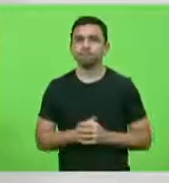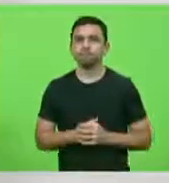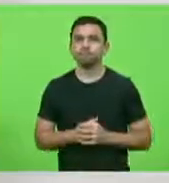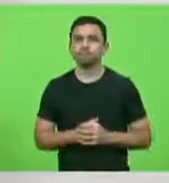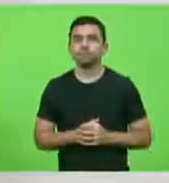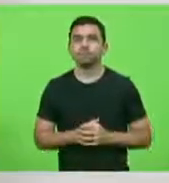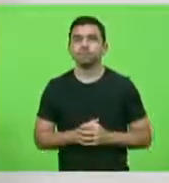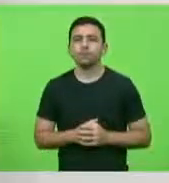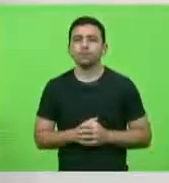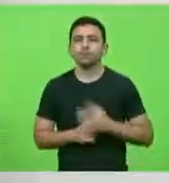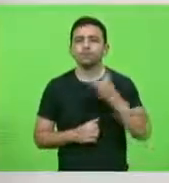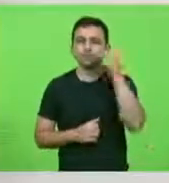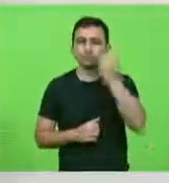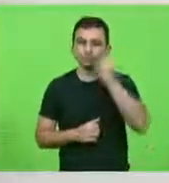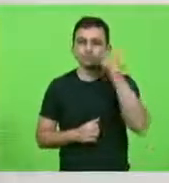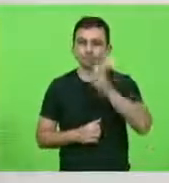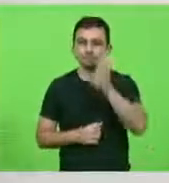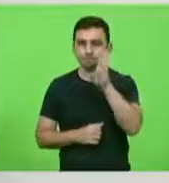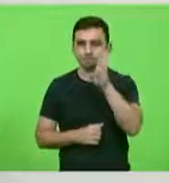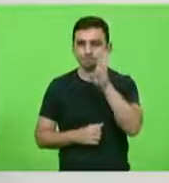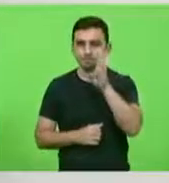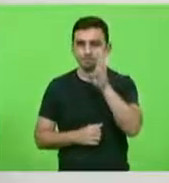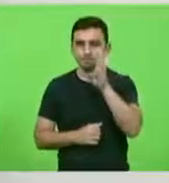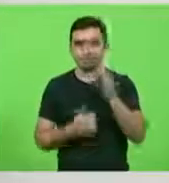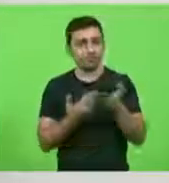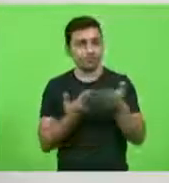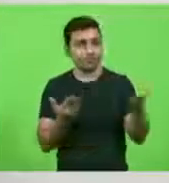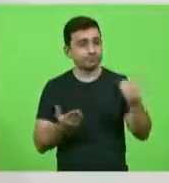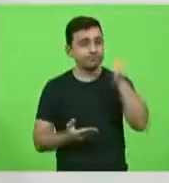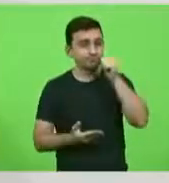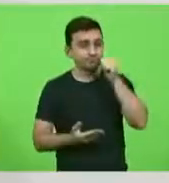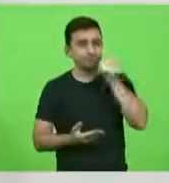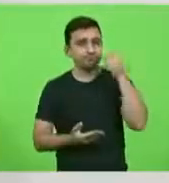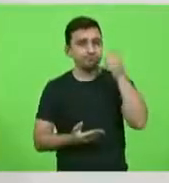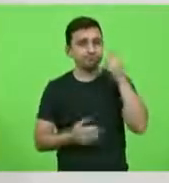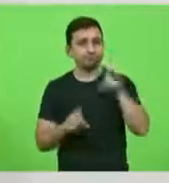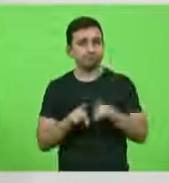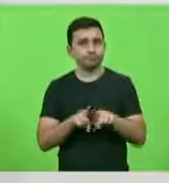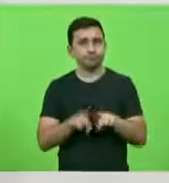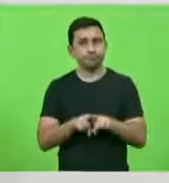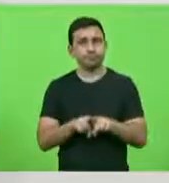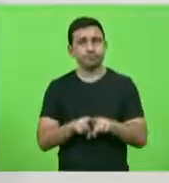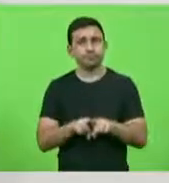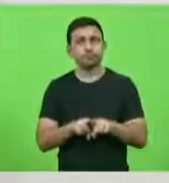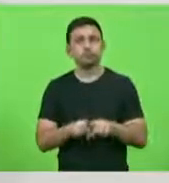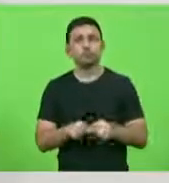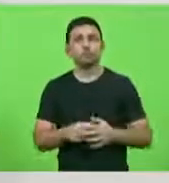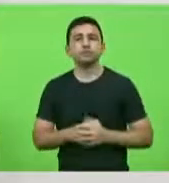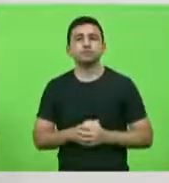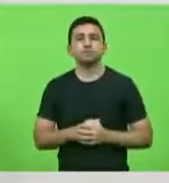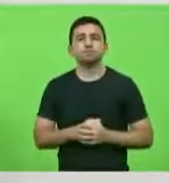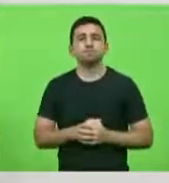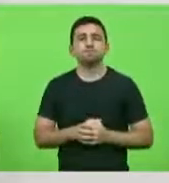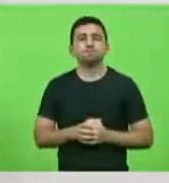deputado Berlanda, senhoras deputadas, senhores deputados,